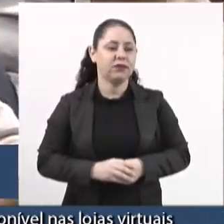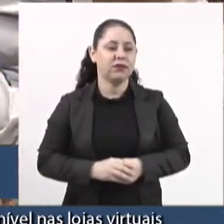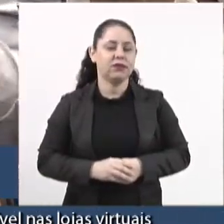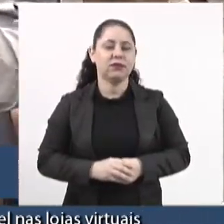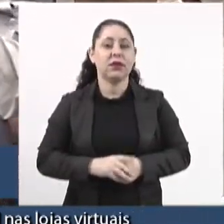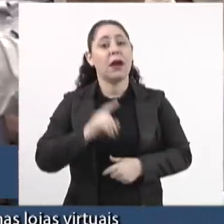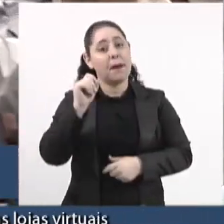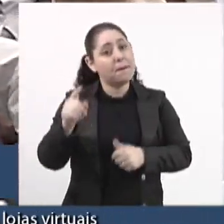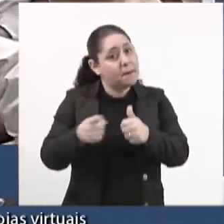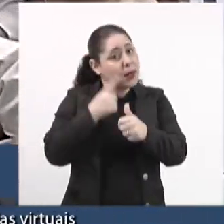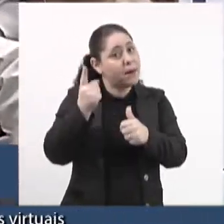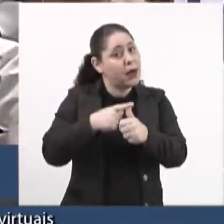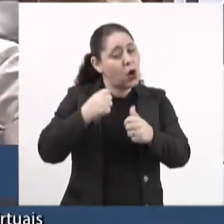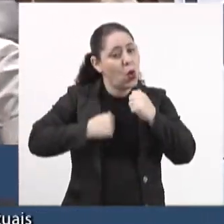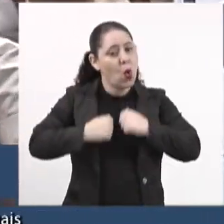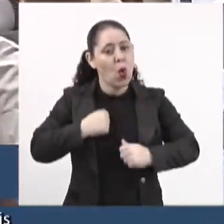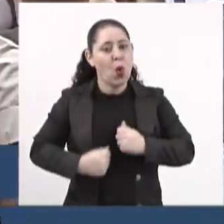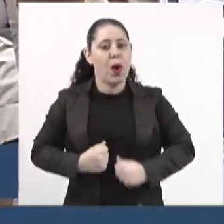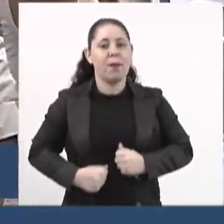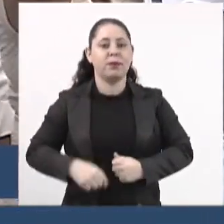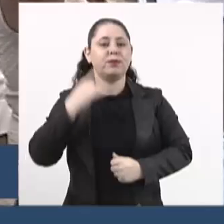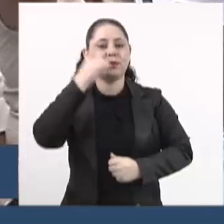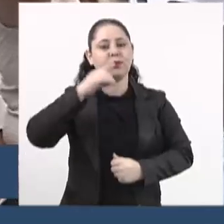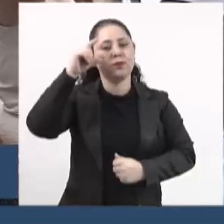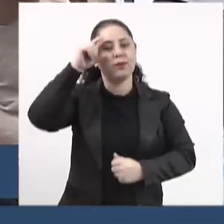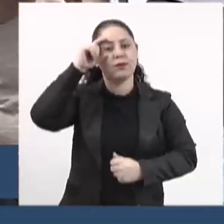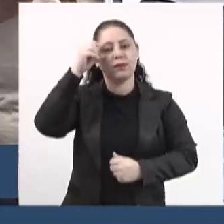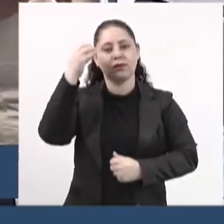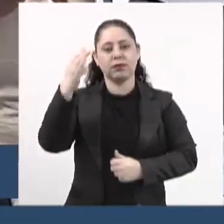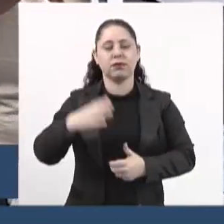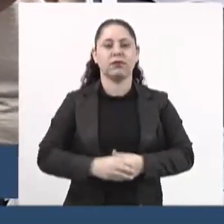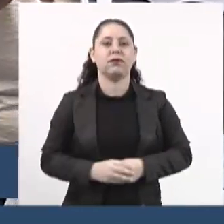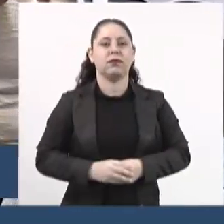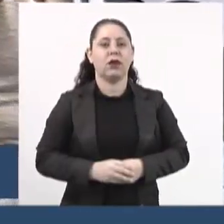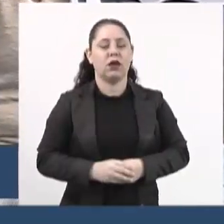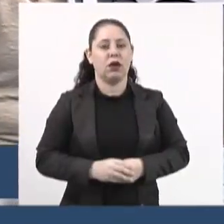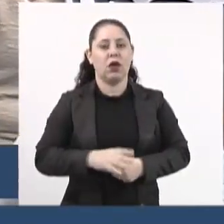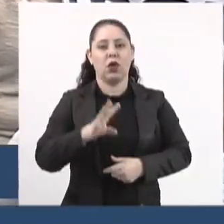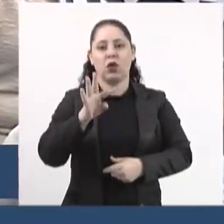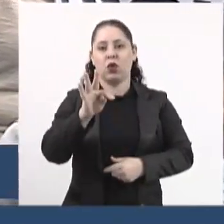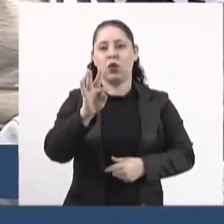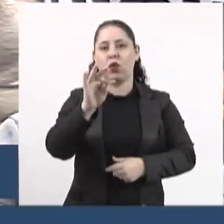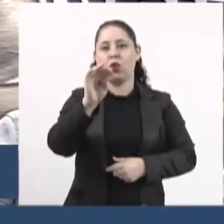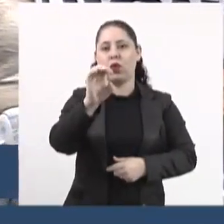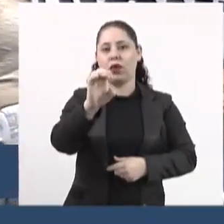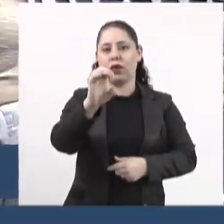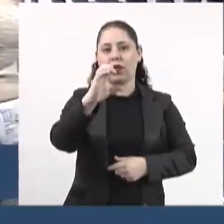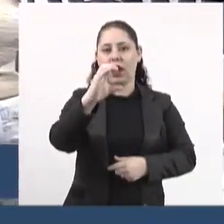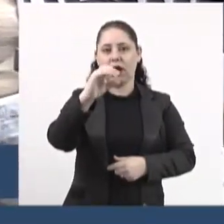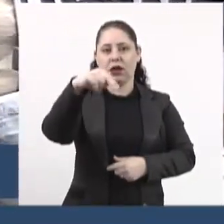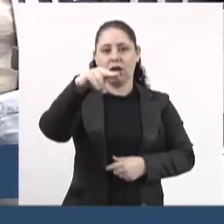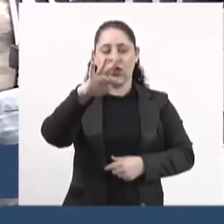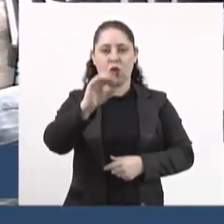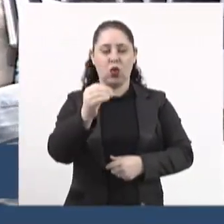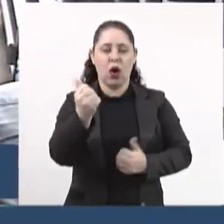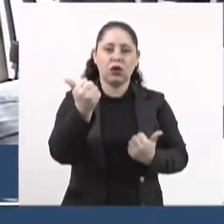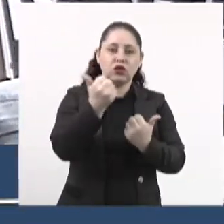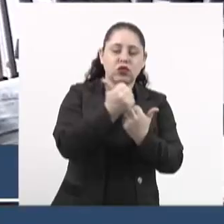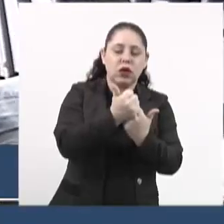Quem deu o primeiro banho, deputado Pedro Oceano? Foi um técnico ou um enfermeiro ou um auxiliar.